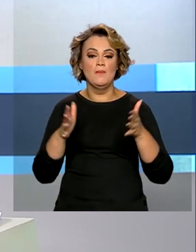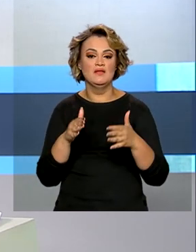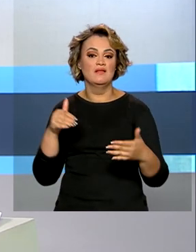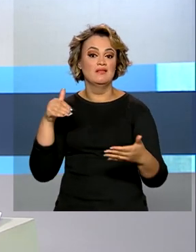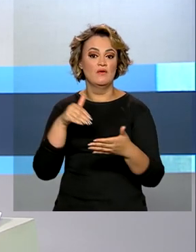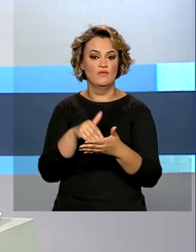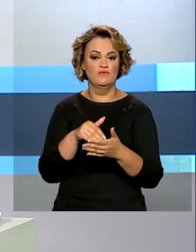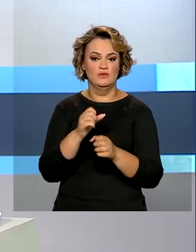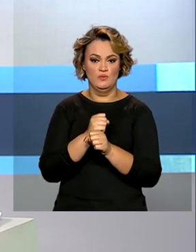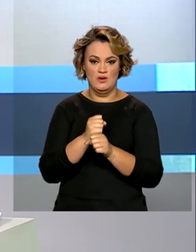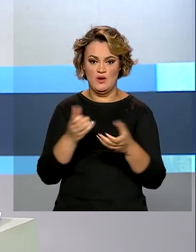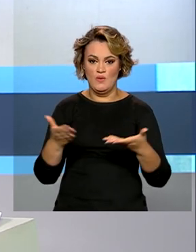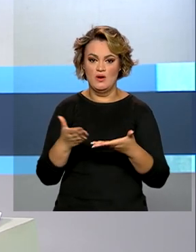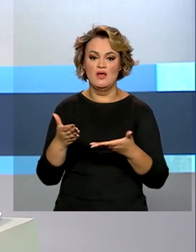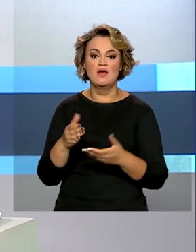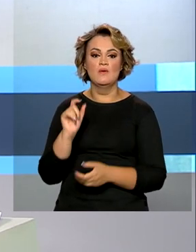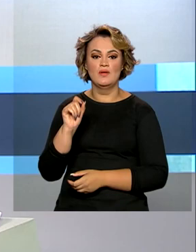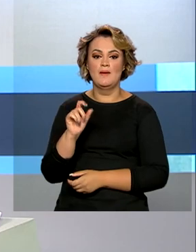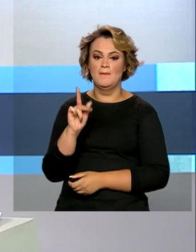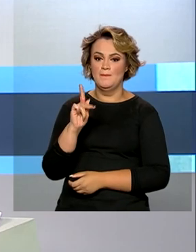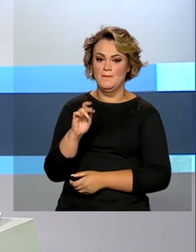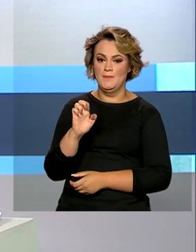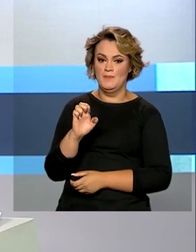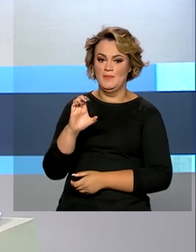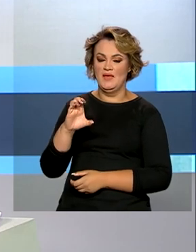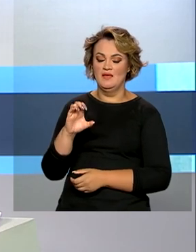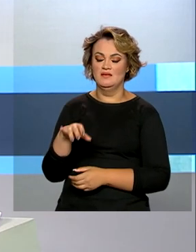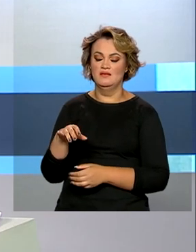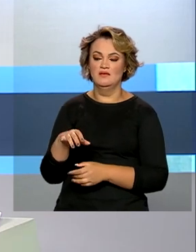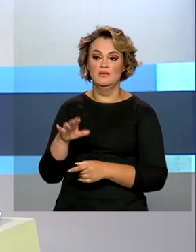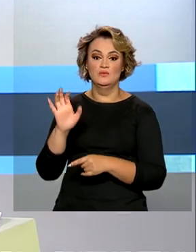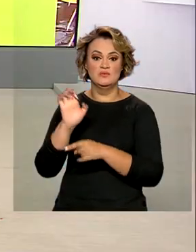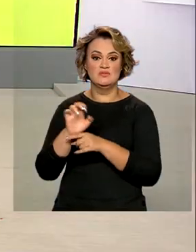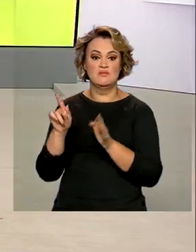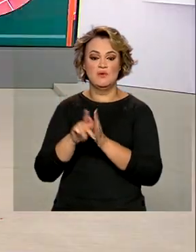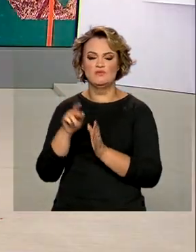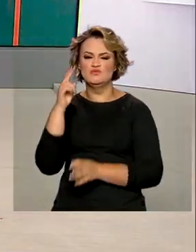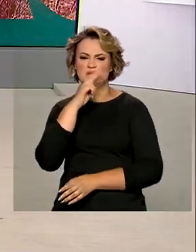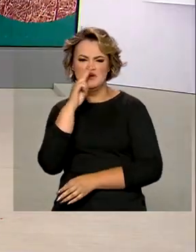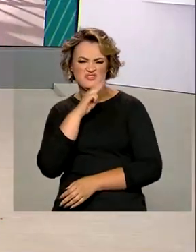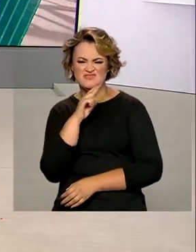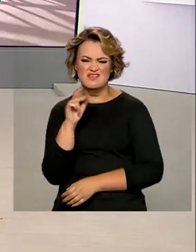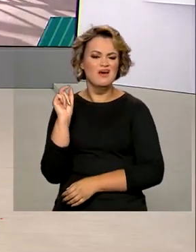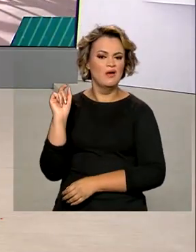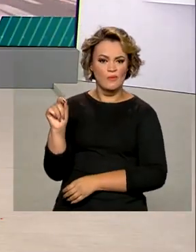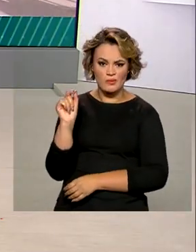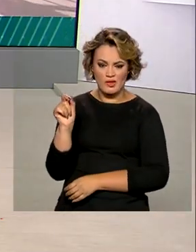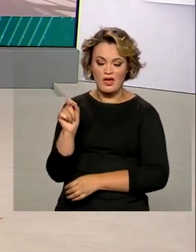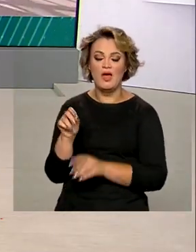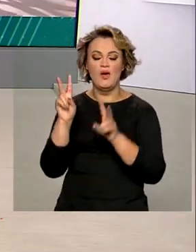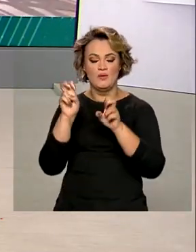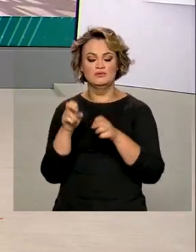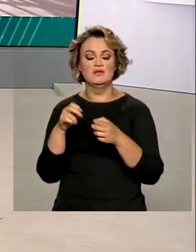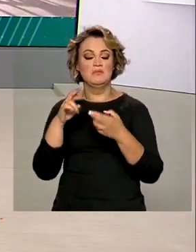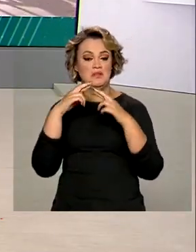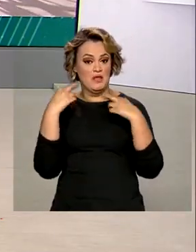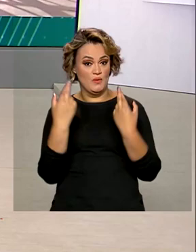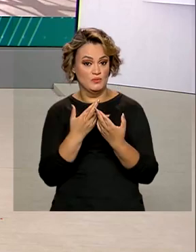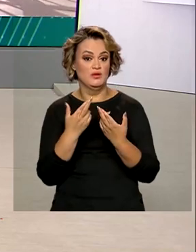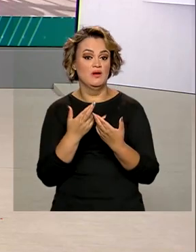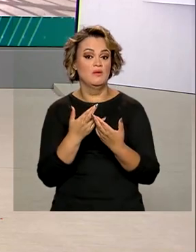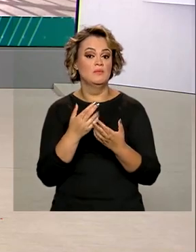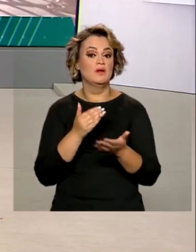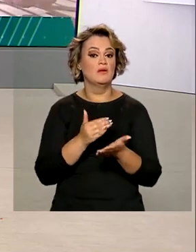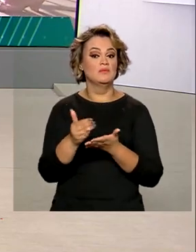benefícios sociais. É a chamada PEC do Estado de Emergência. A medida está na pauta da sessão do plenário,